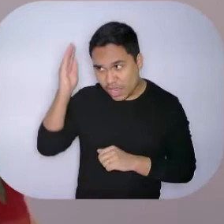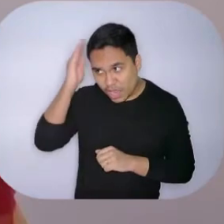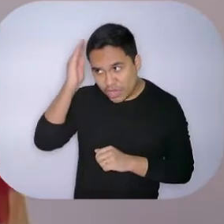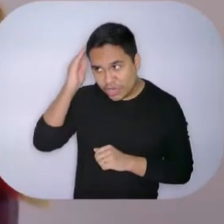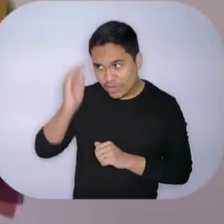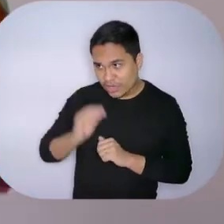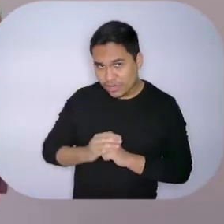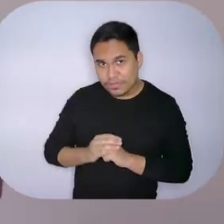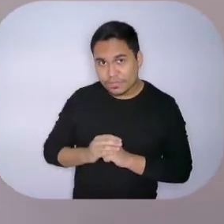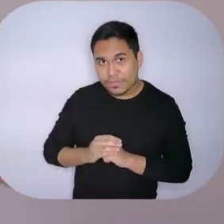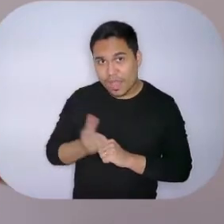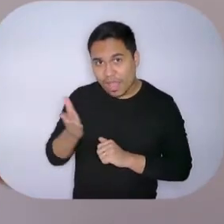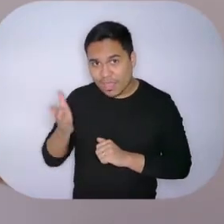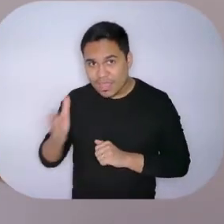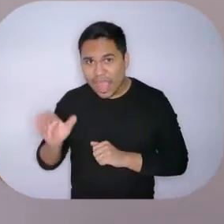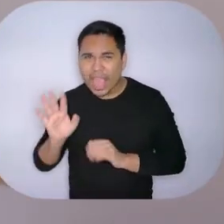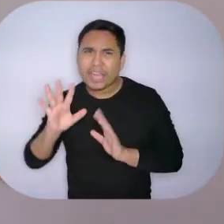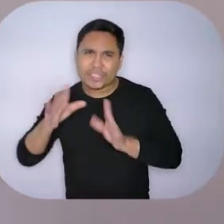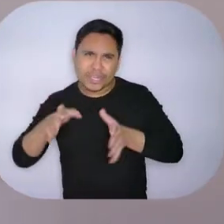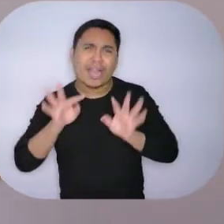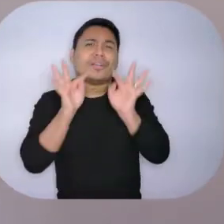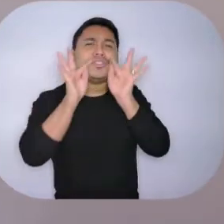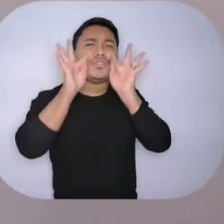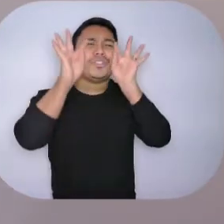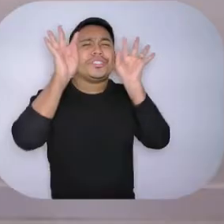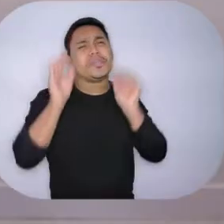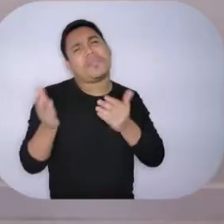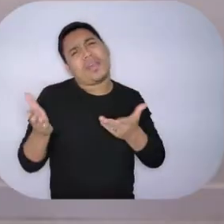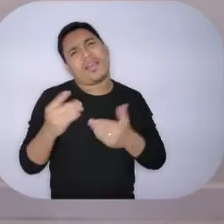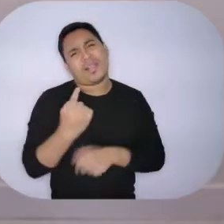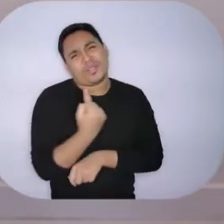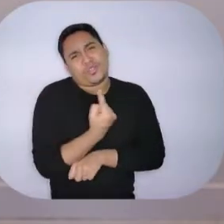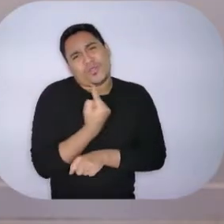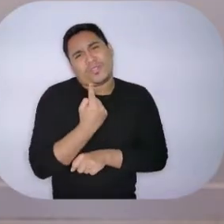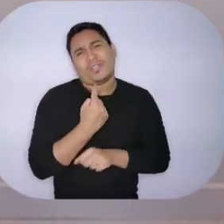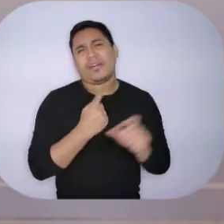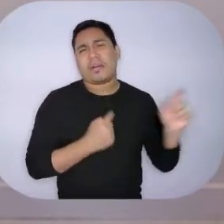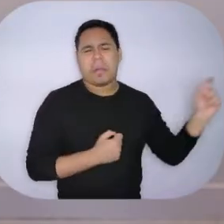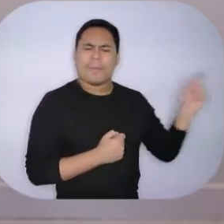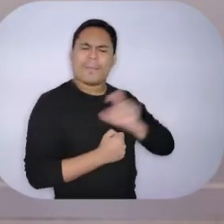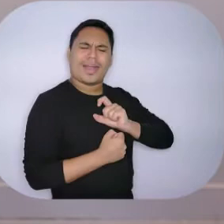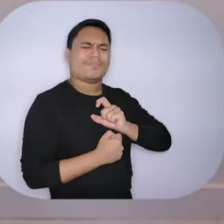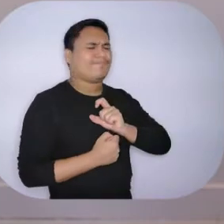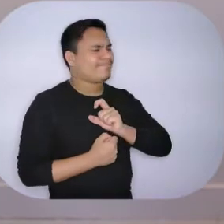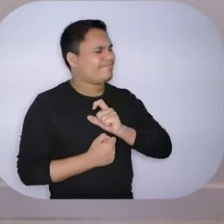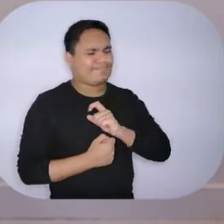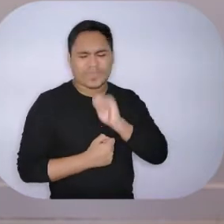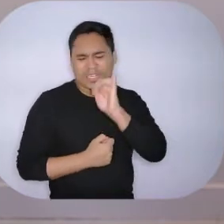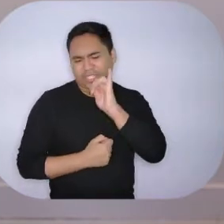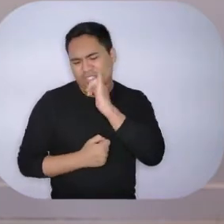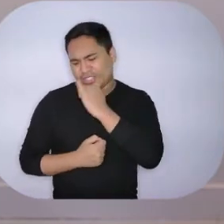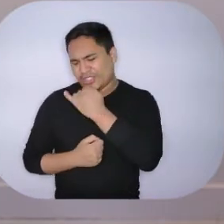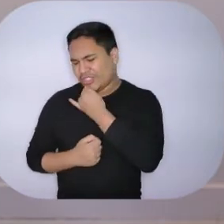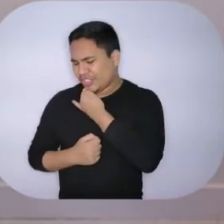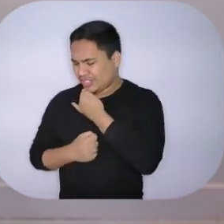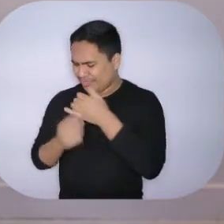que já era tímida, solitária, ficou tão triste, tão triste, e se isolou.